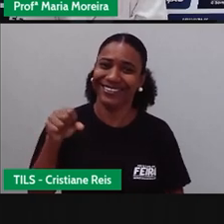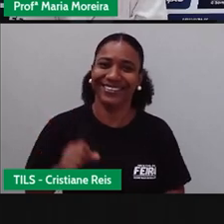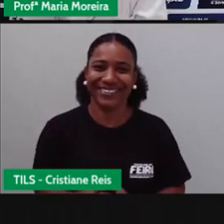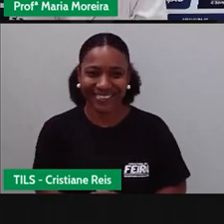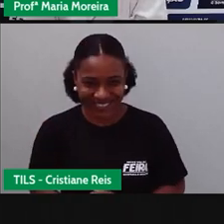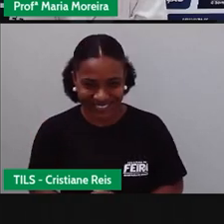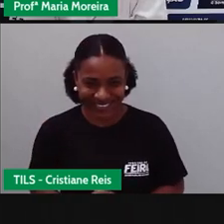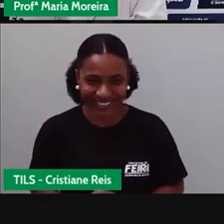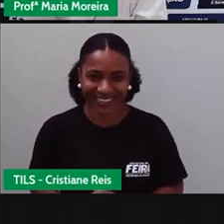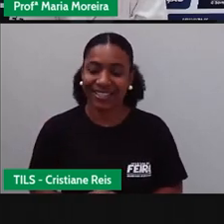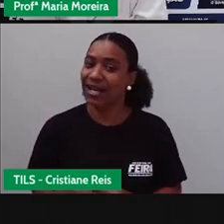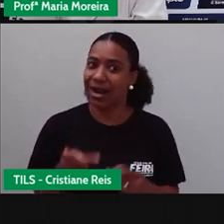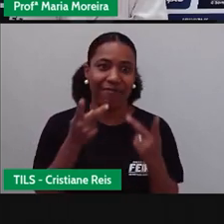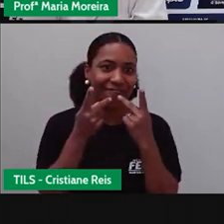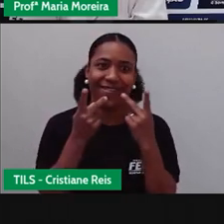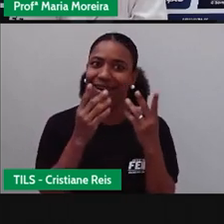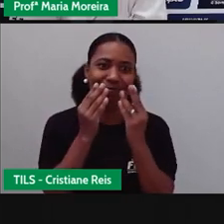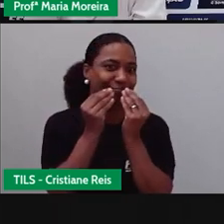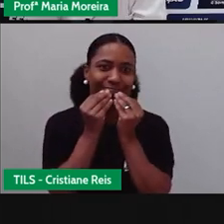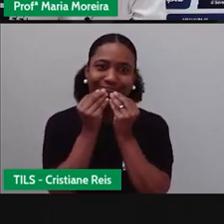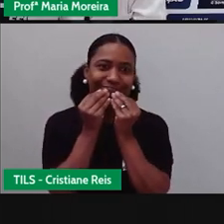Isso, ela, gente, ela não vai falar.